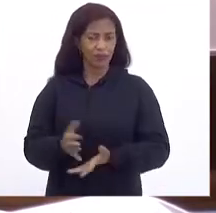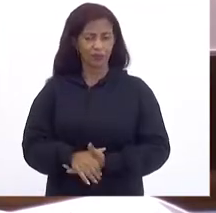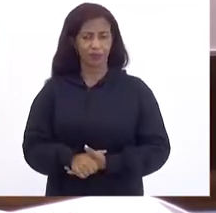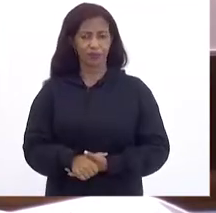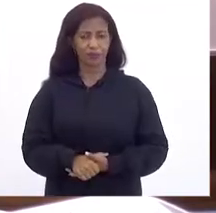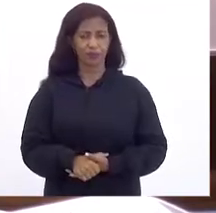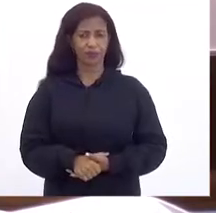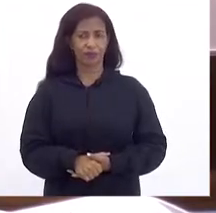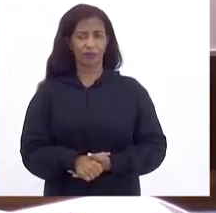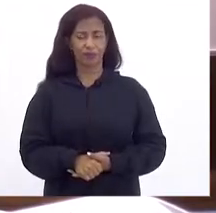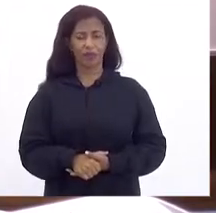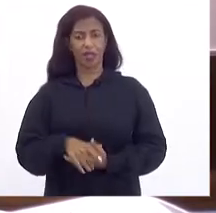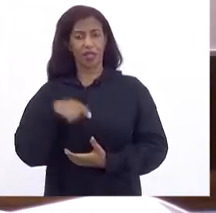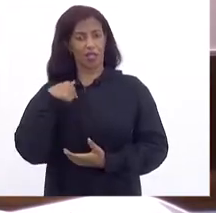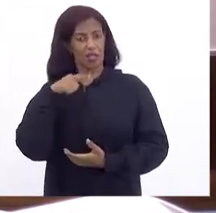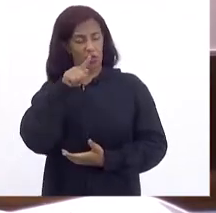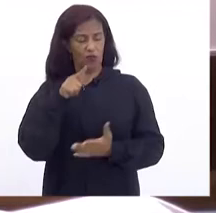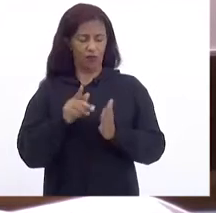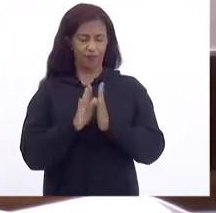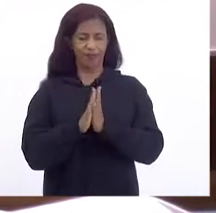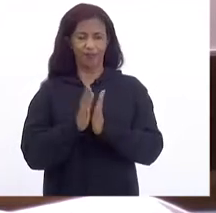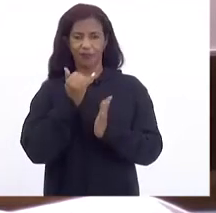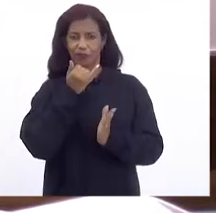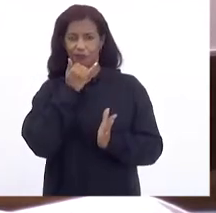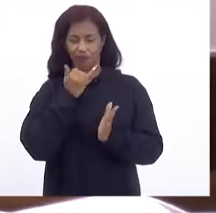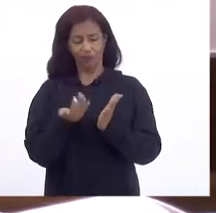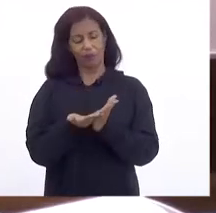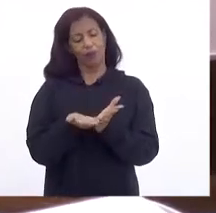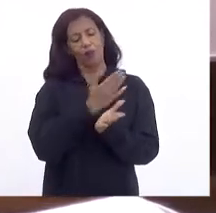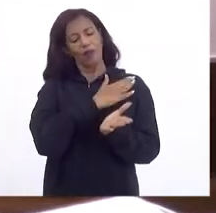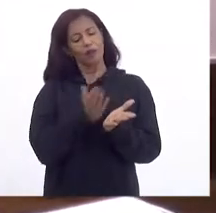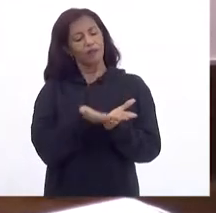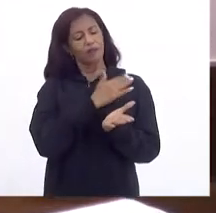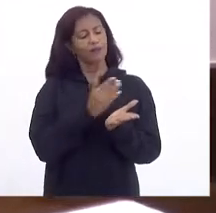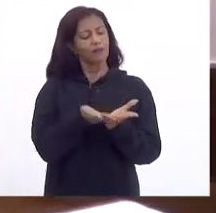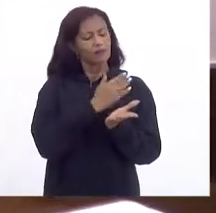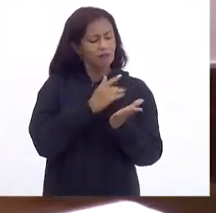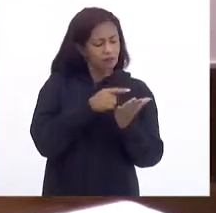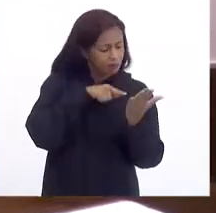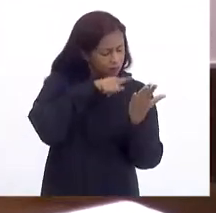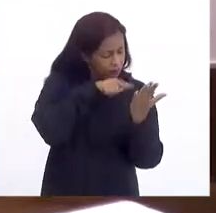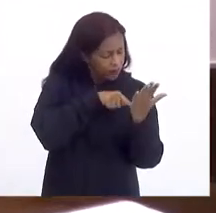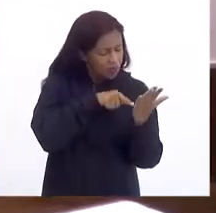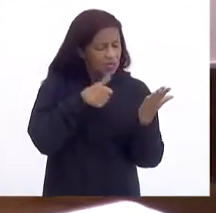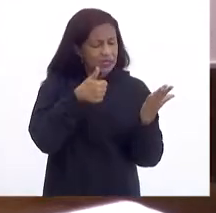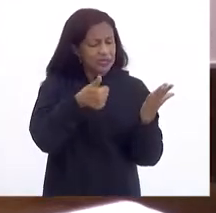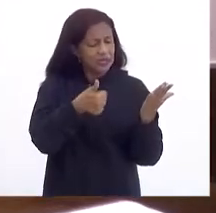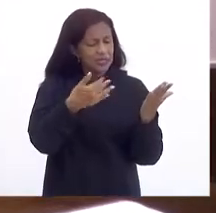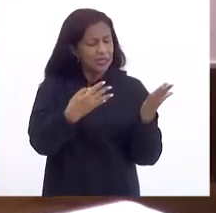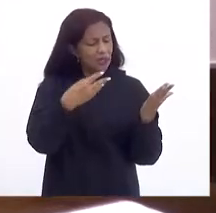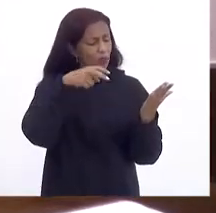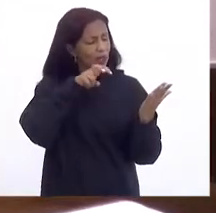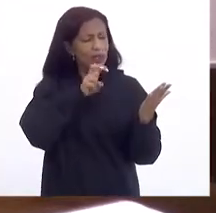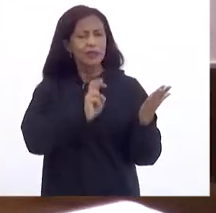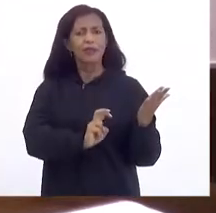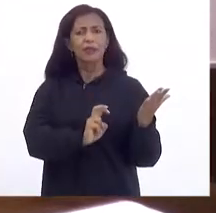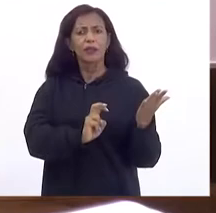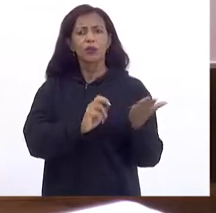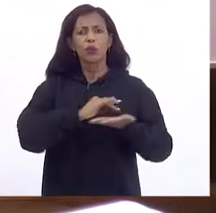E Imagina 145 145 Do volume 2